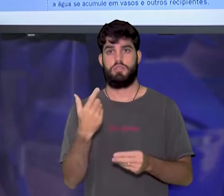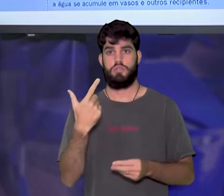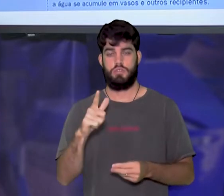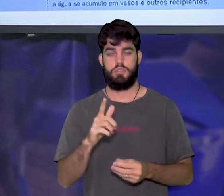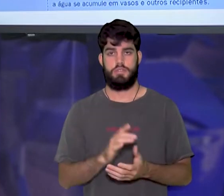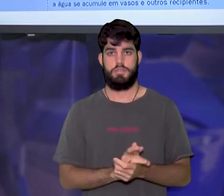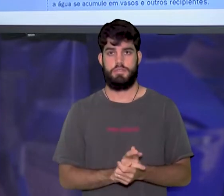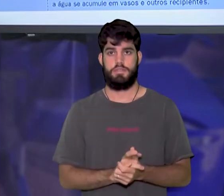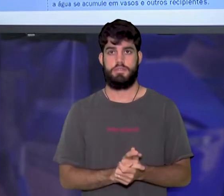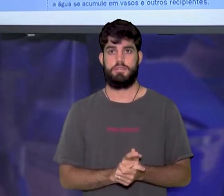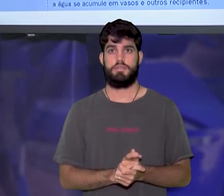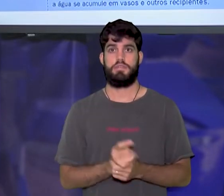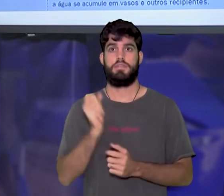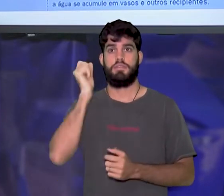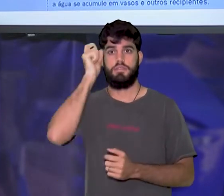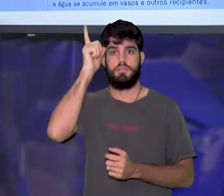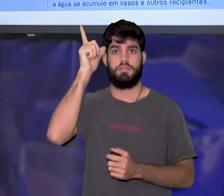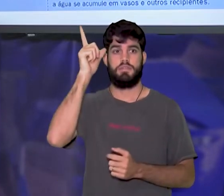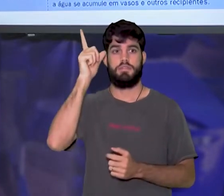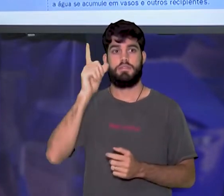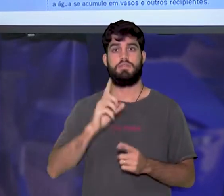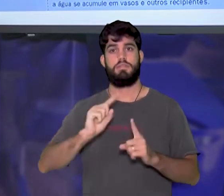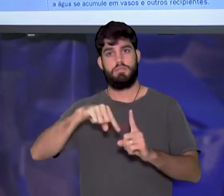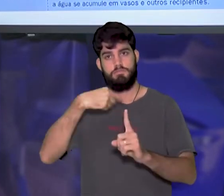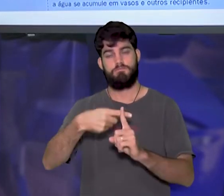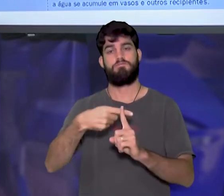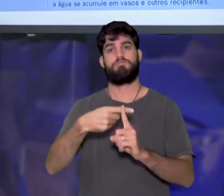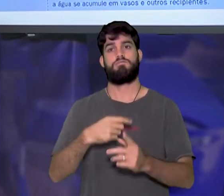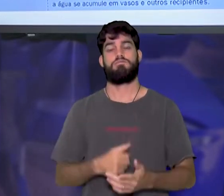Então, dá a ideia de acréscimo de informações.